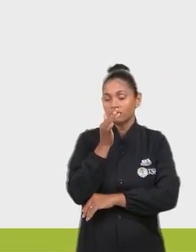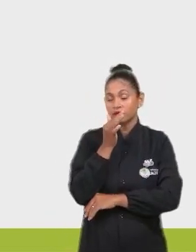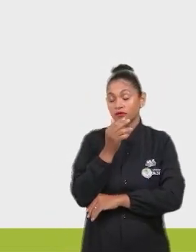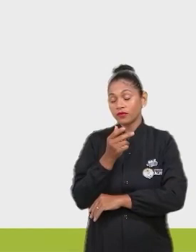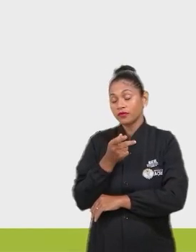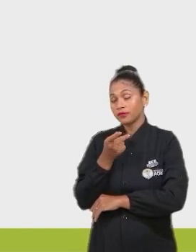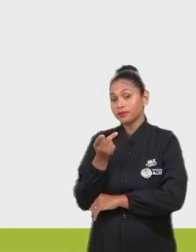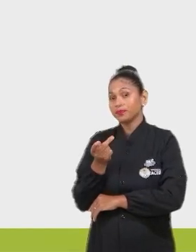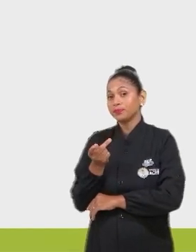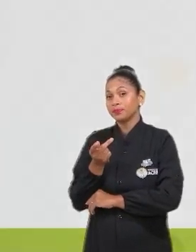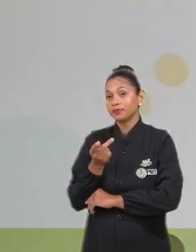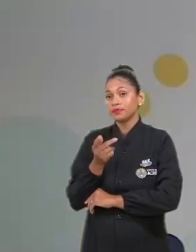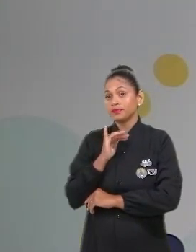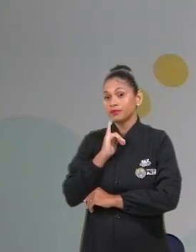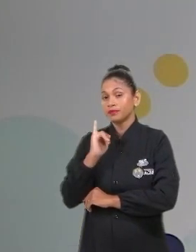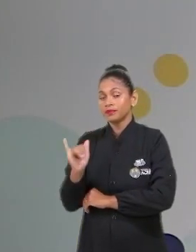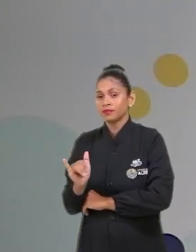brotinho.